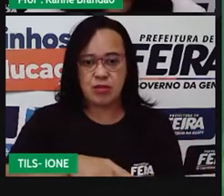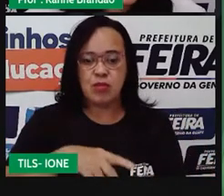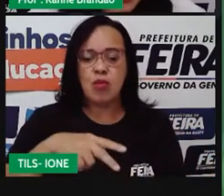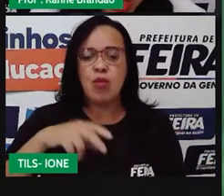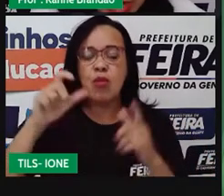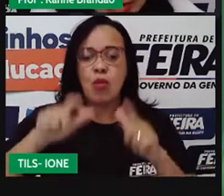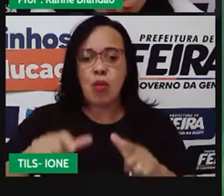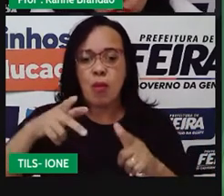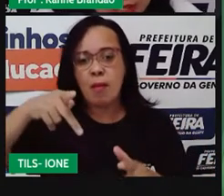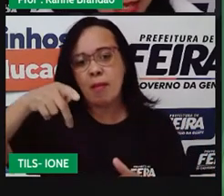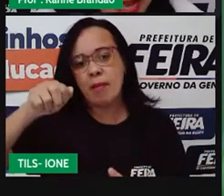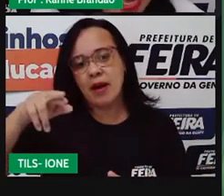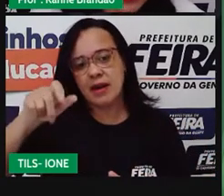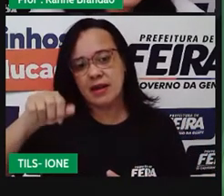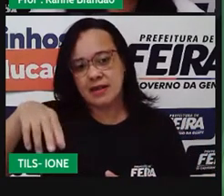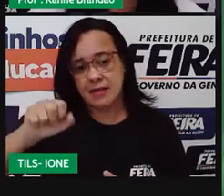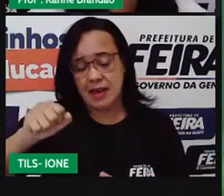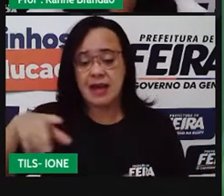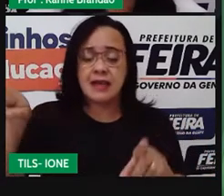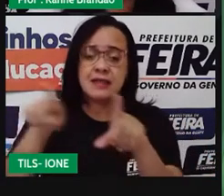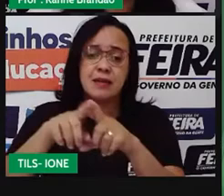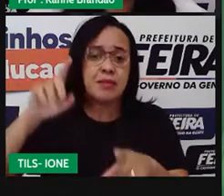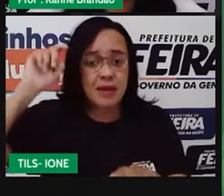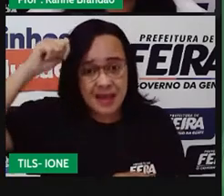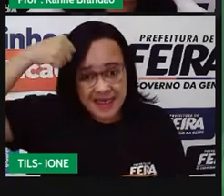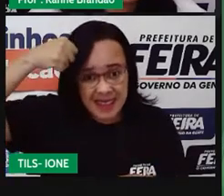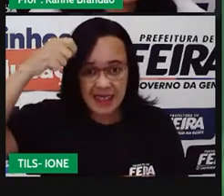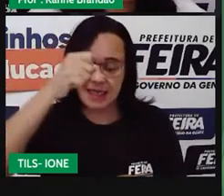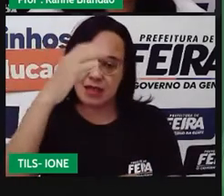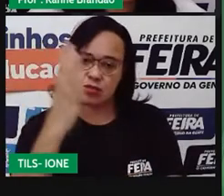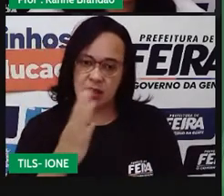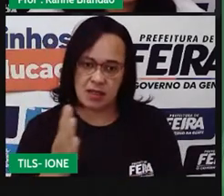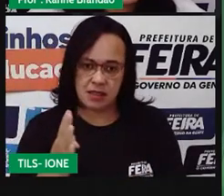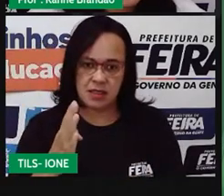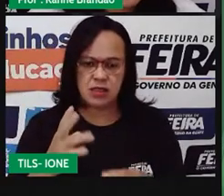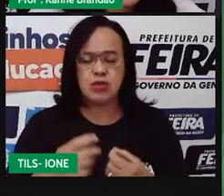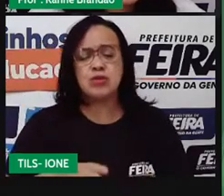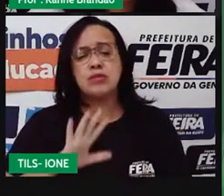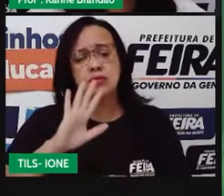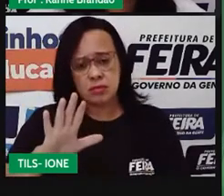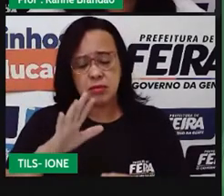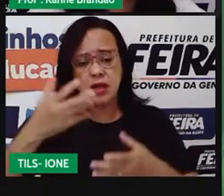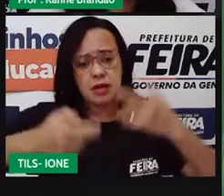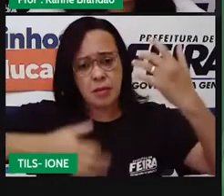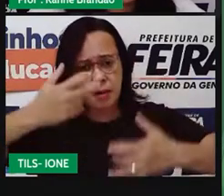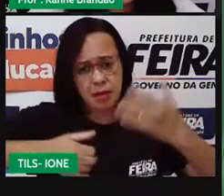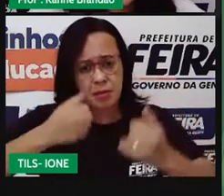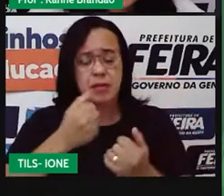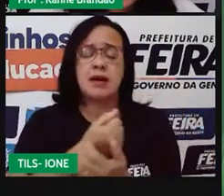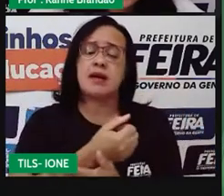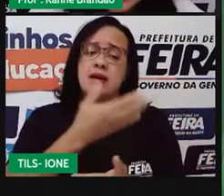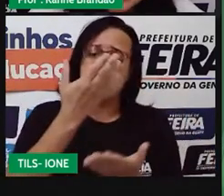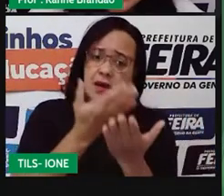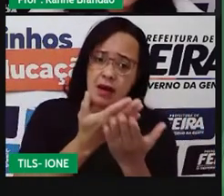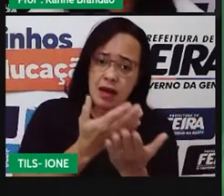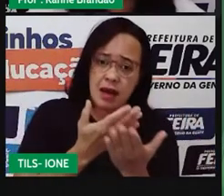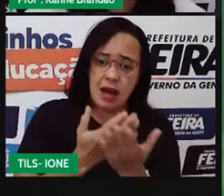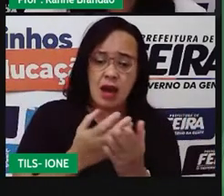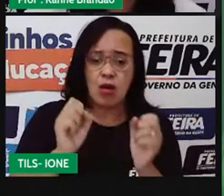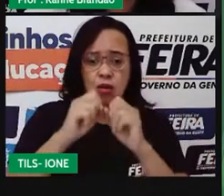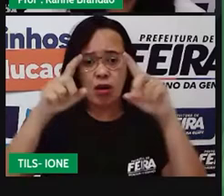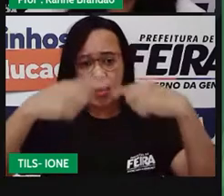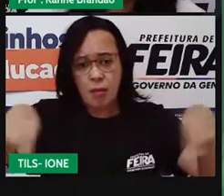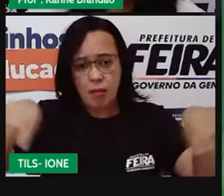Falando já da nossa aula, eu trago essa música de Edson Bones, que se chama Sociedade Falida,